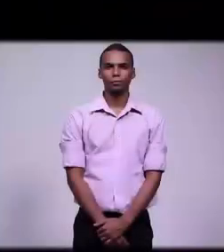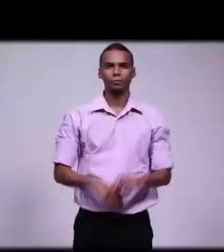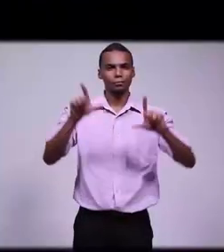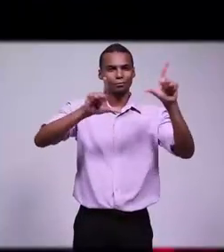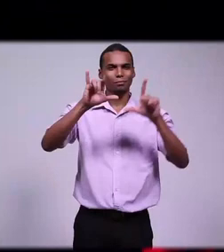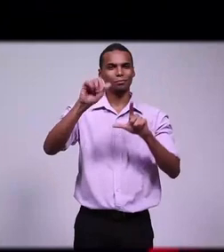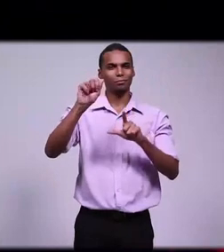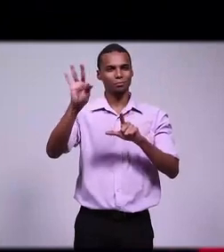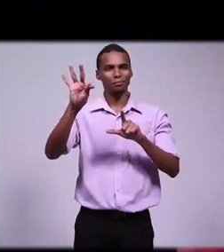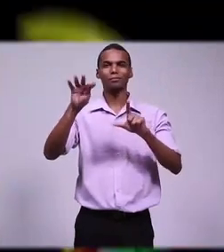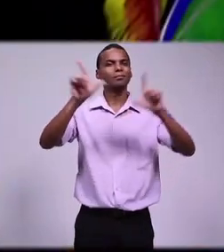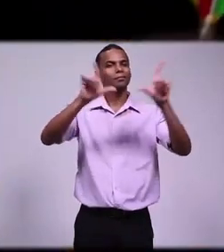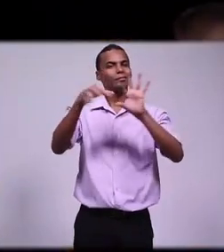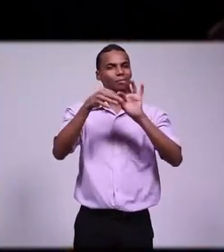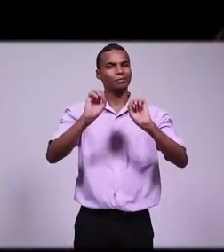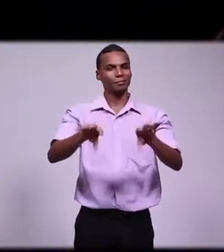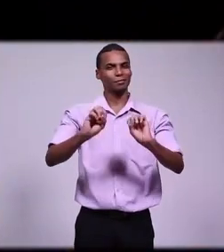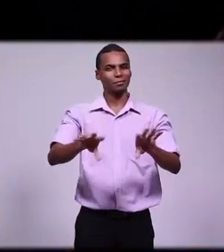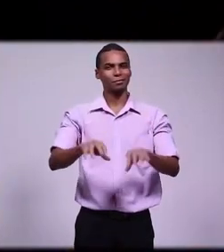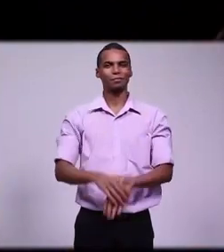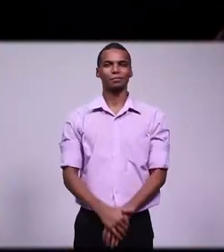TV Anísio Teixeira, televisão mais educação.